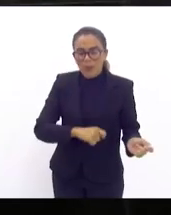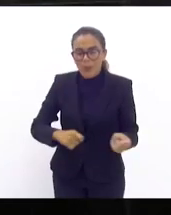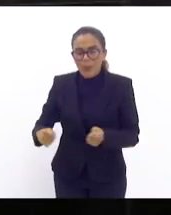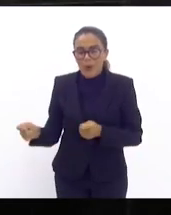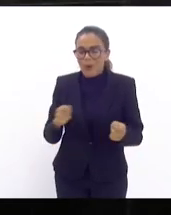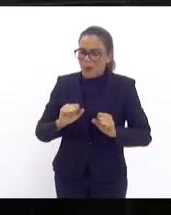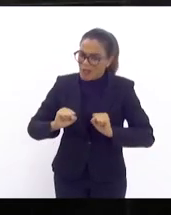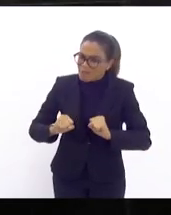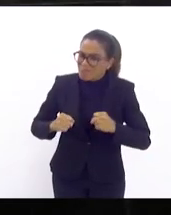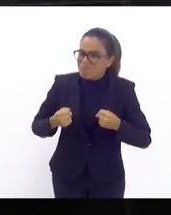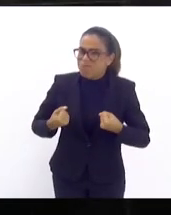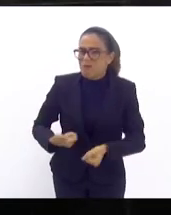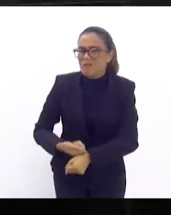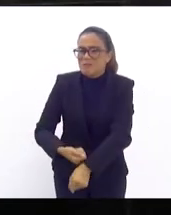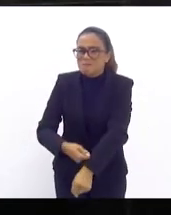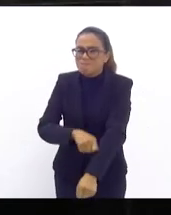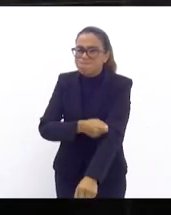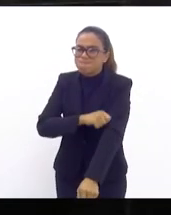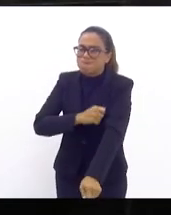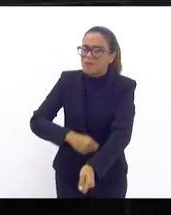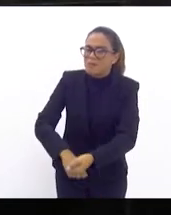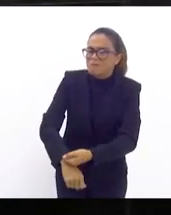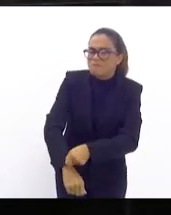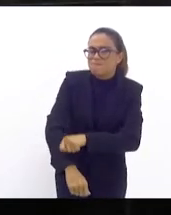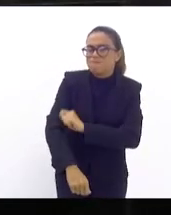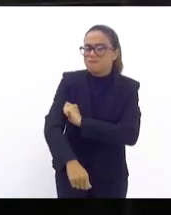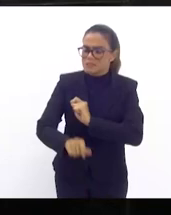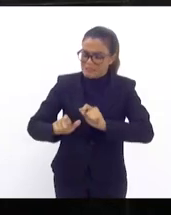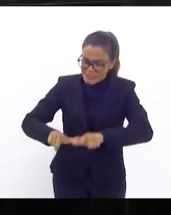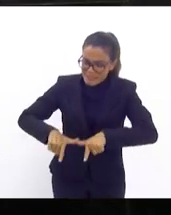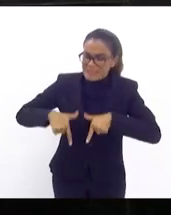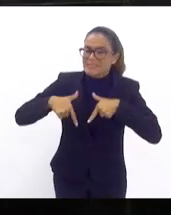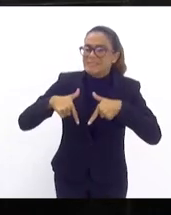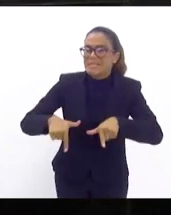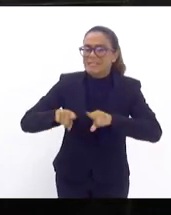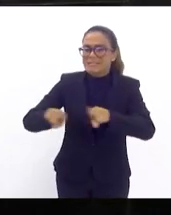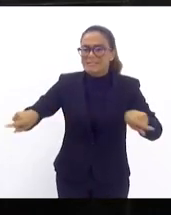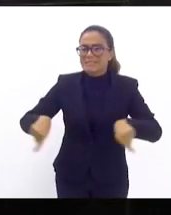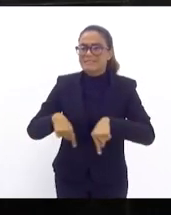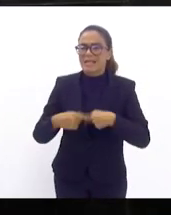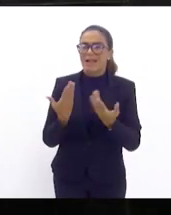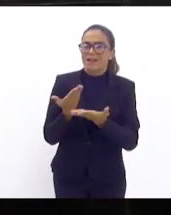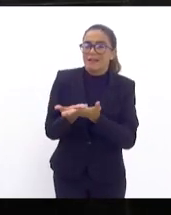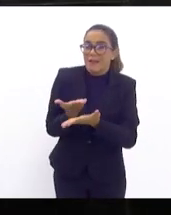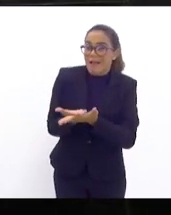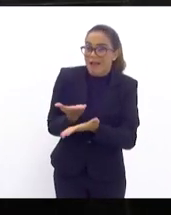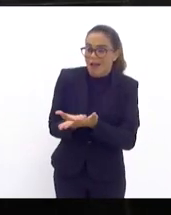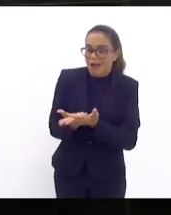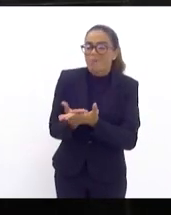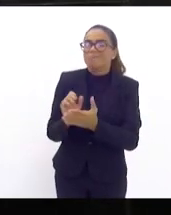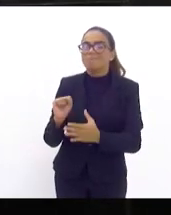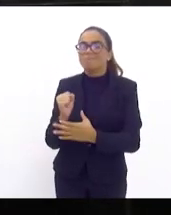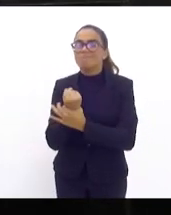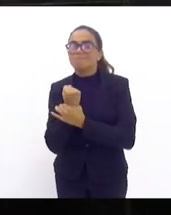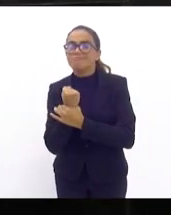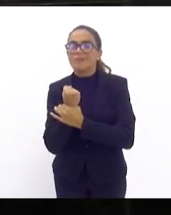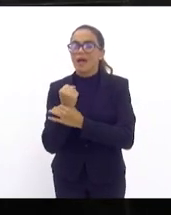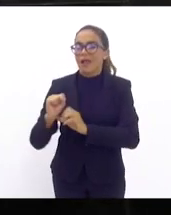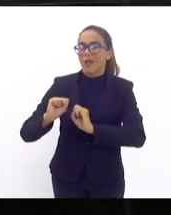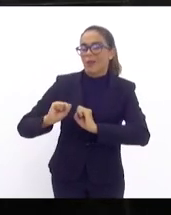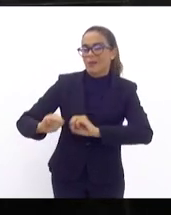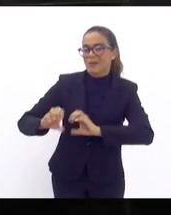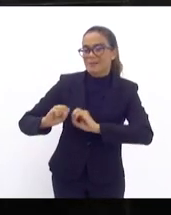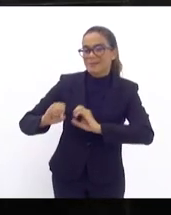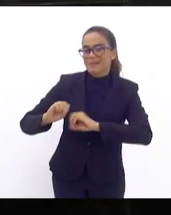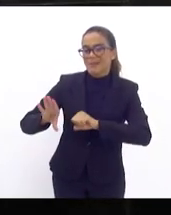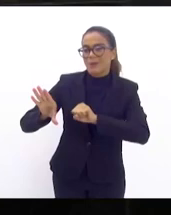esforçam, se dedicam, se empenham nas salas de aula para poder garantir ensino